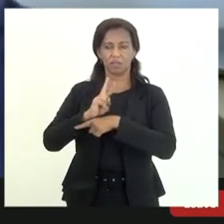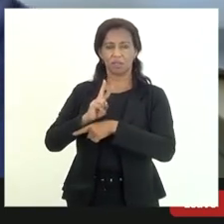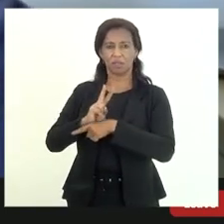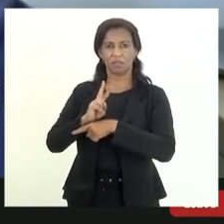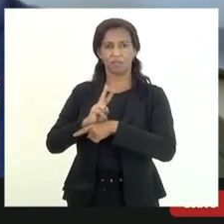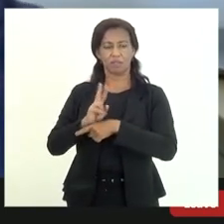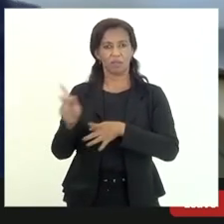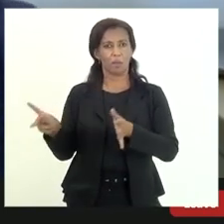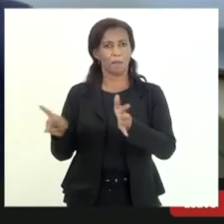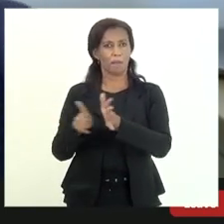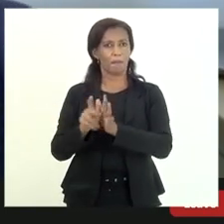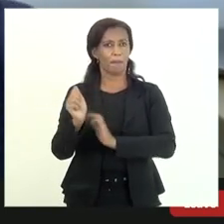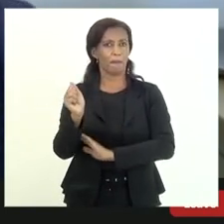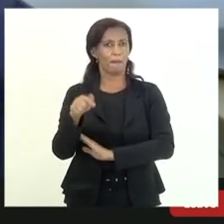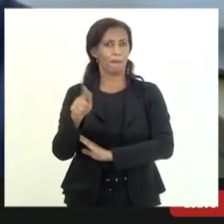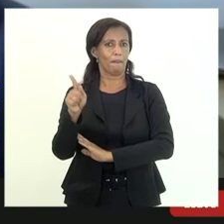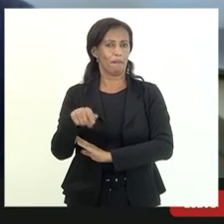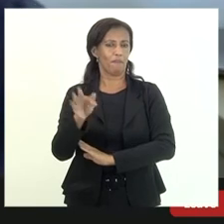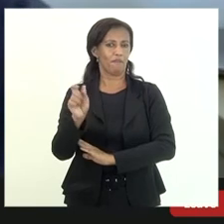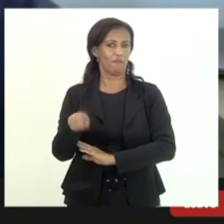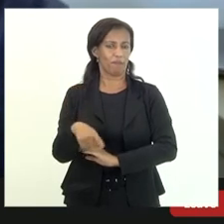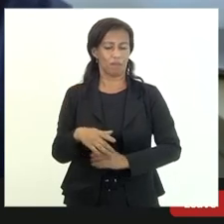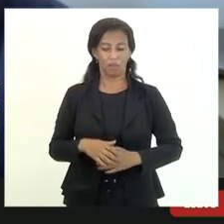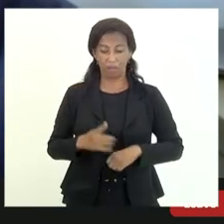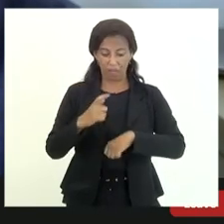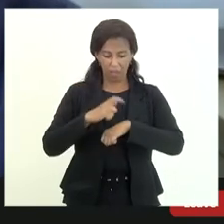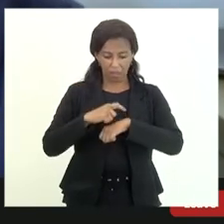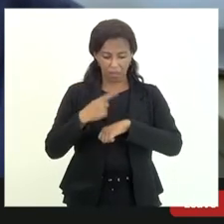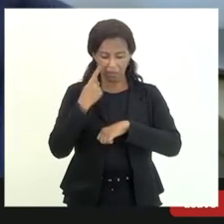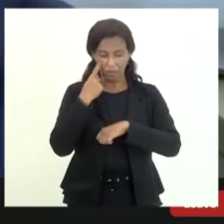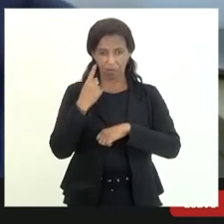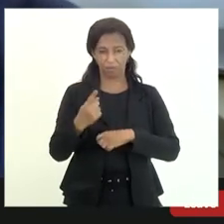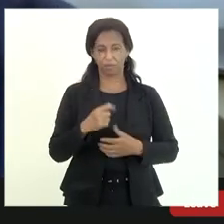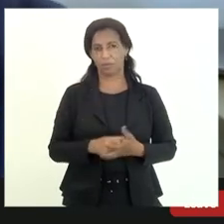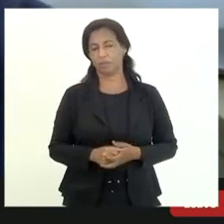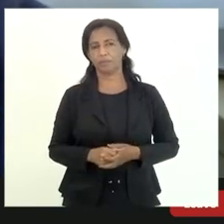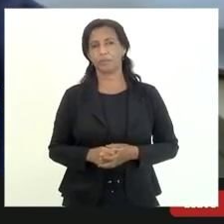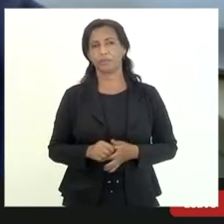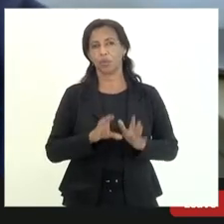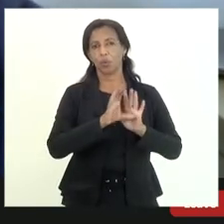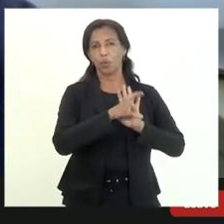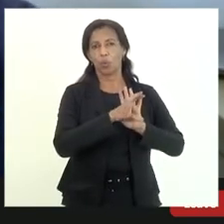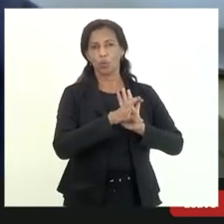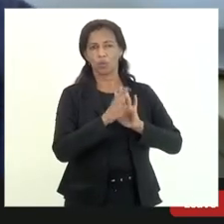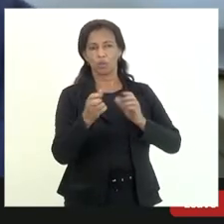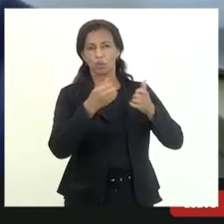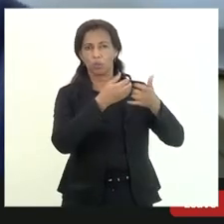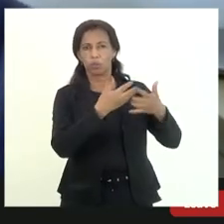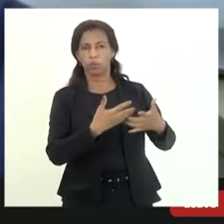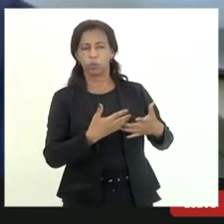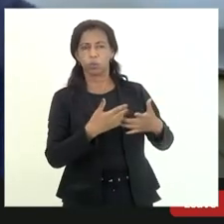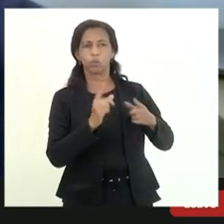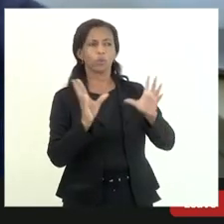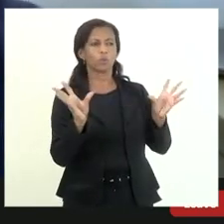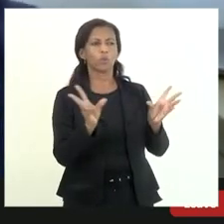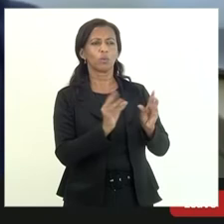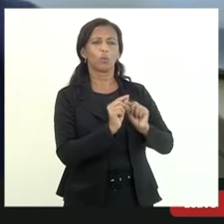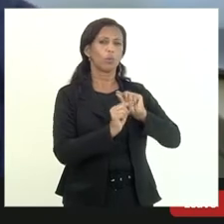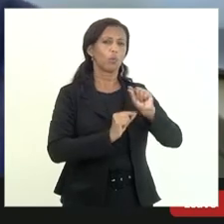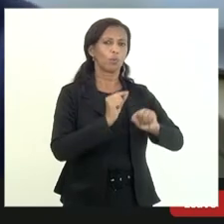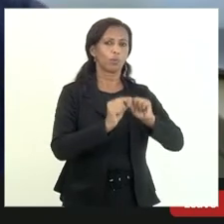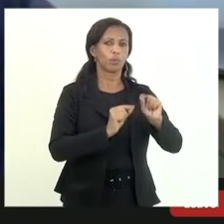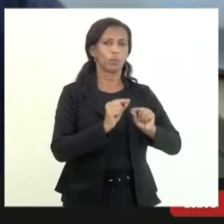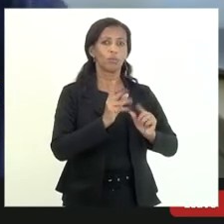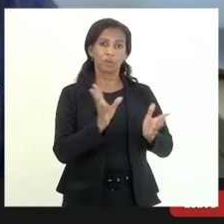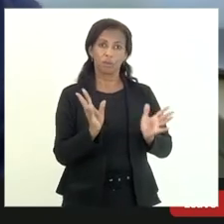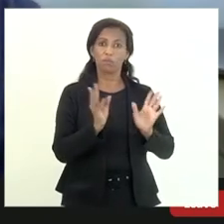litigante de má fé porque na hora que você definiu o conceito de litigante de má fé você pode